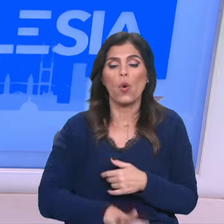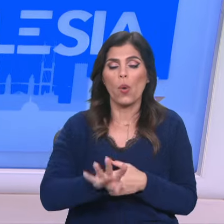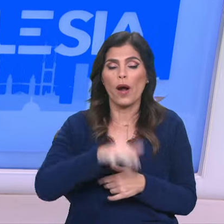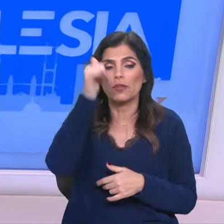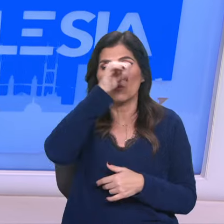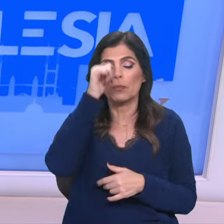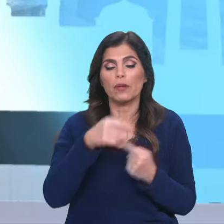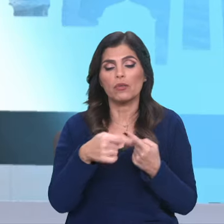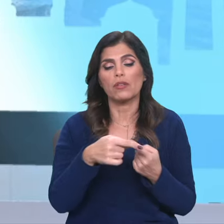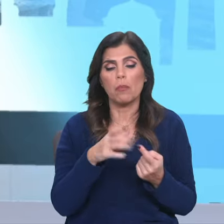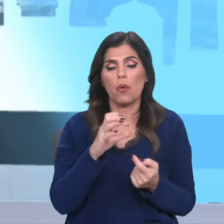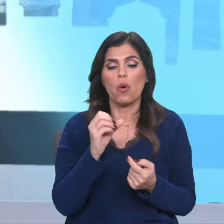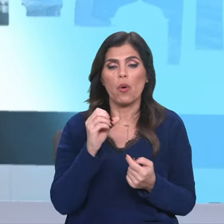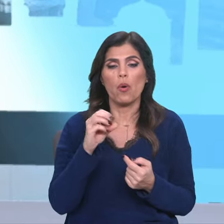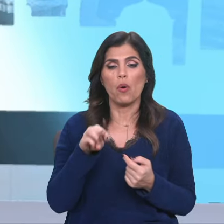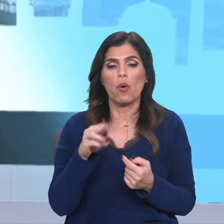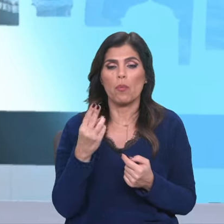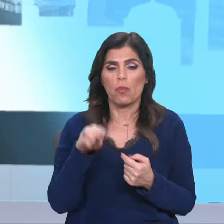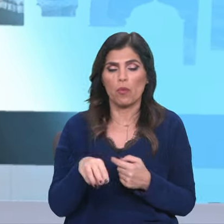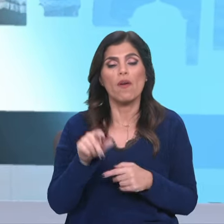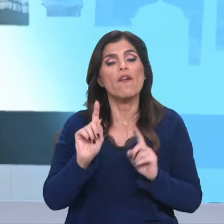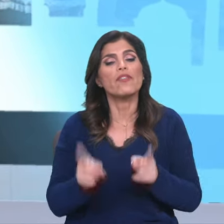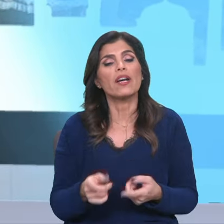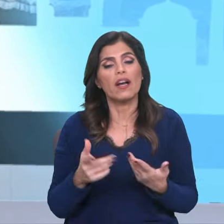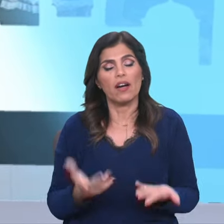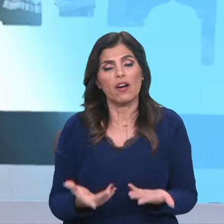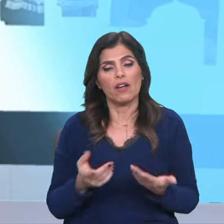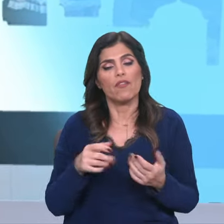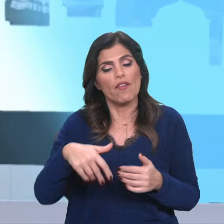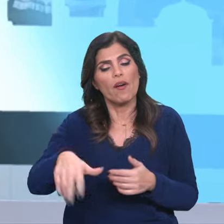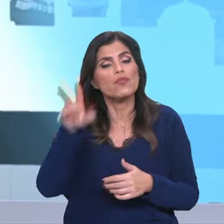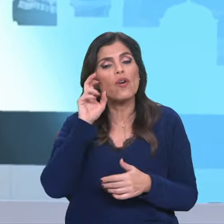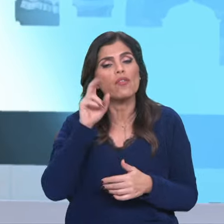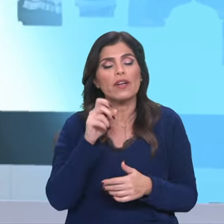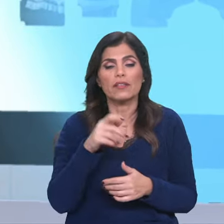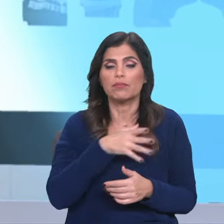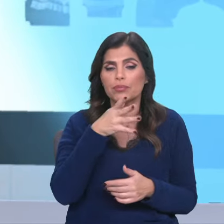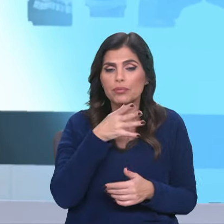do tempo comum. Vamos ficar, começamos desde já por escutar o Evangelho de Marcos.